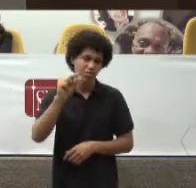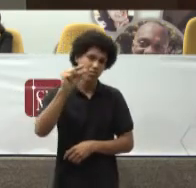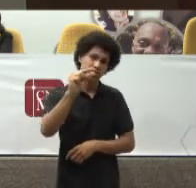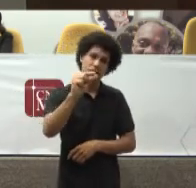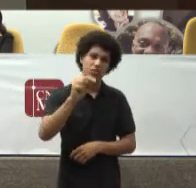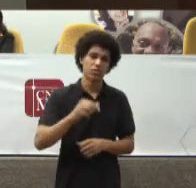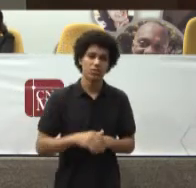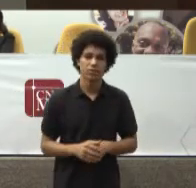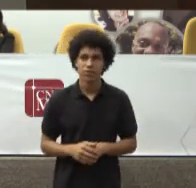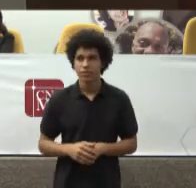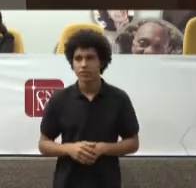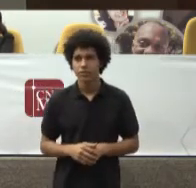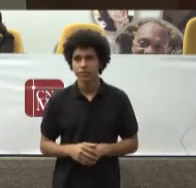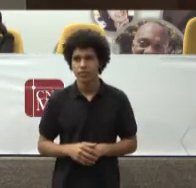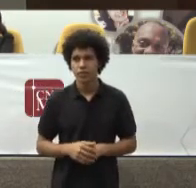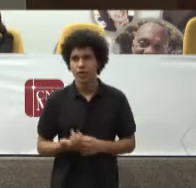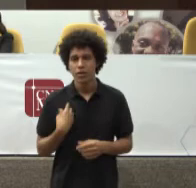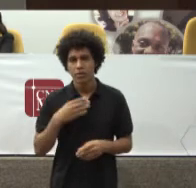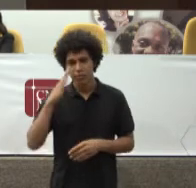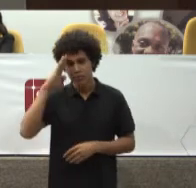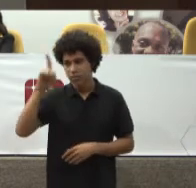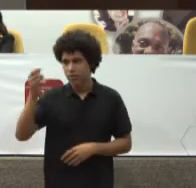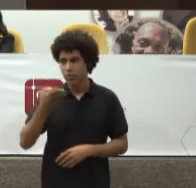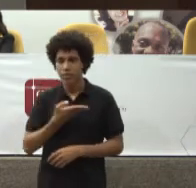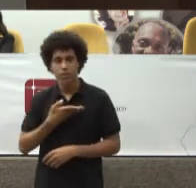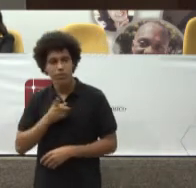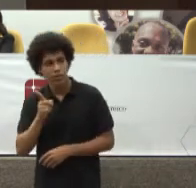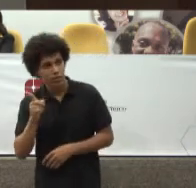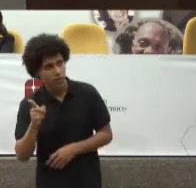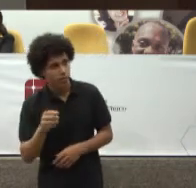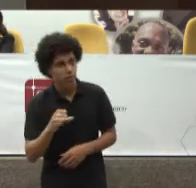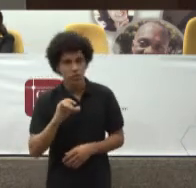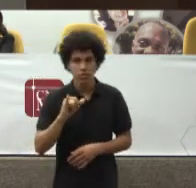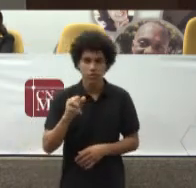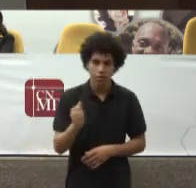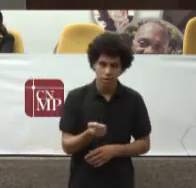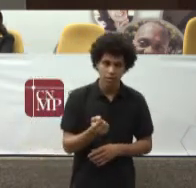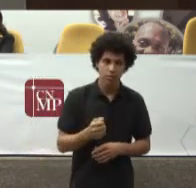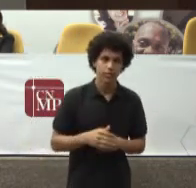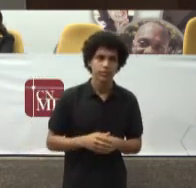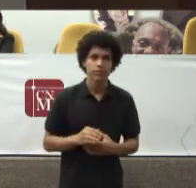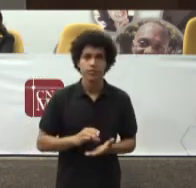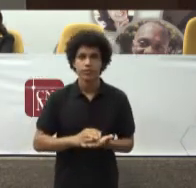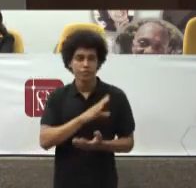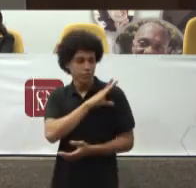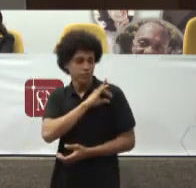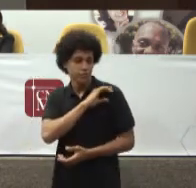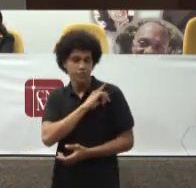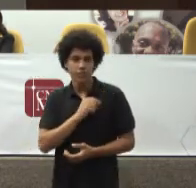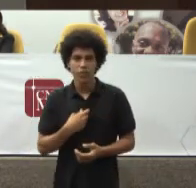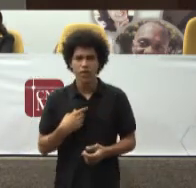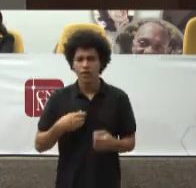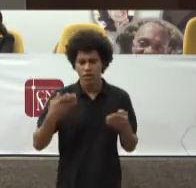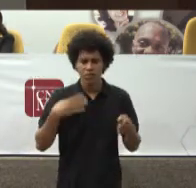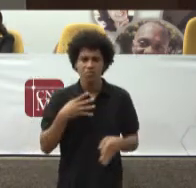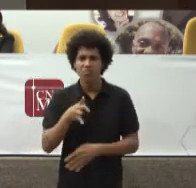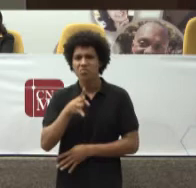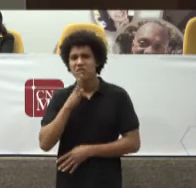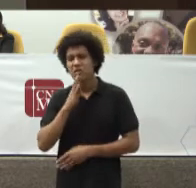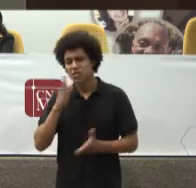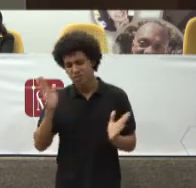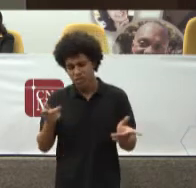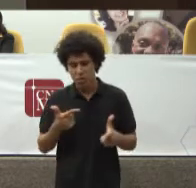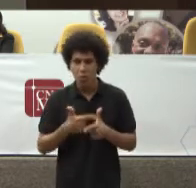Vanza Secretária Municipal De Saúde Do município De Era Cruz Que bem conhece O problema Da judicialização E como isso